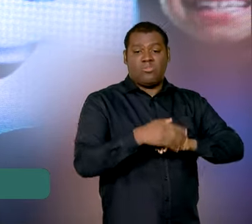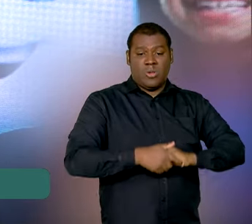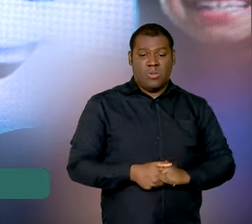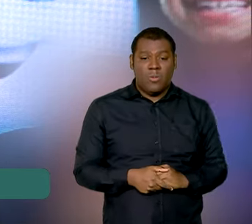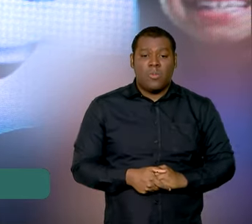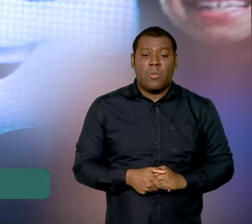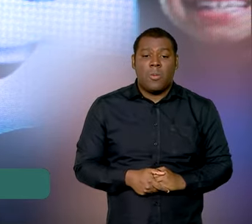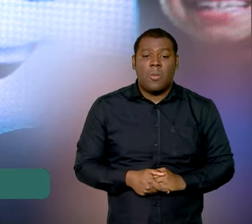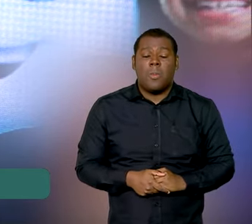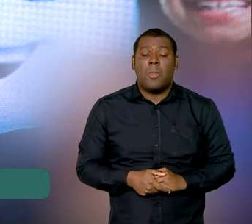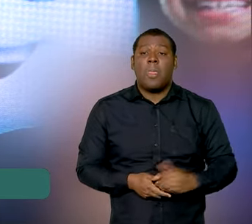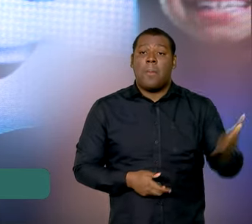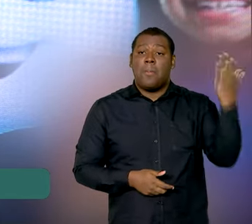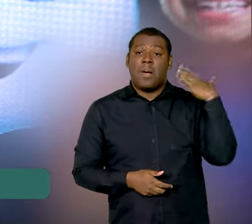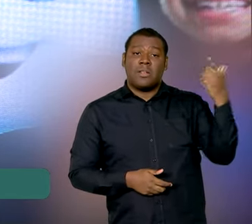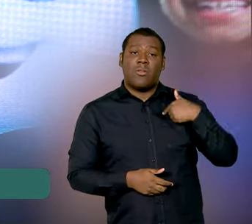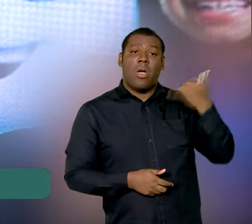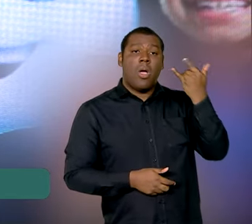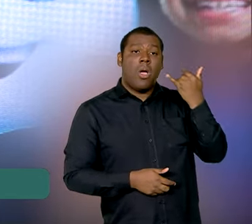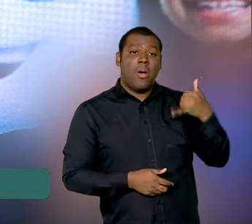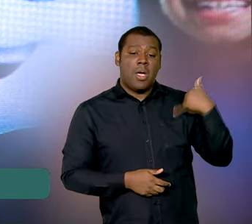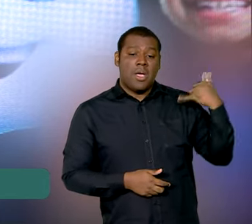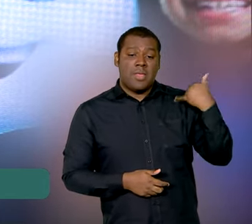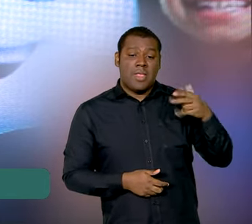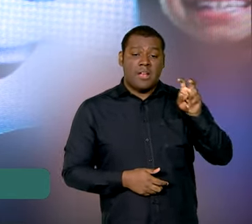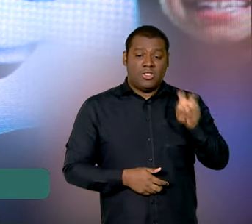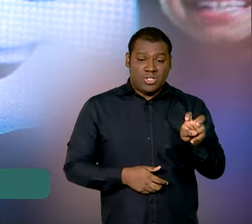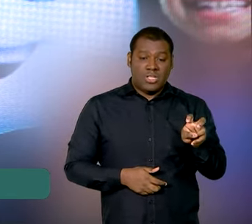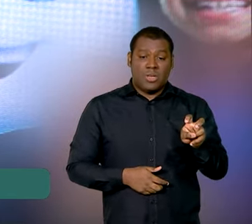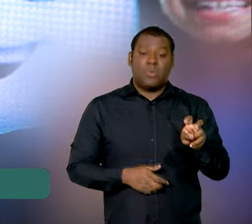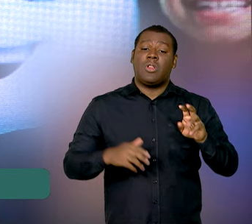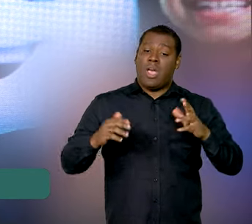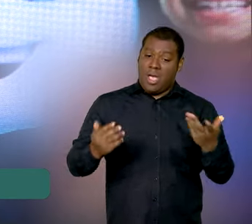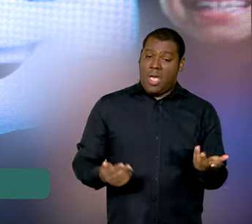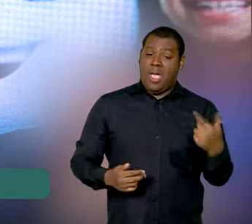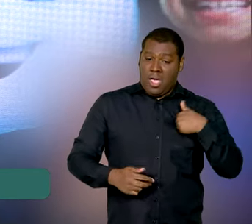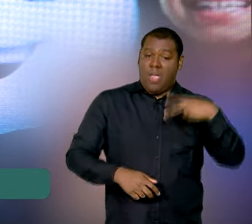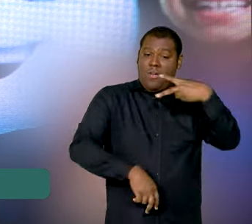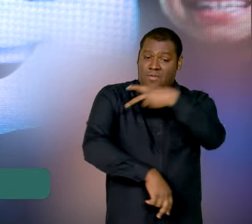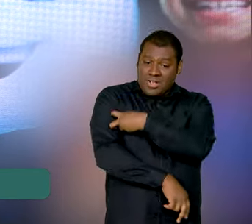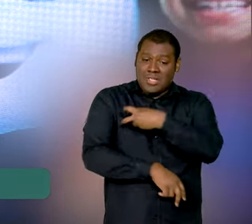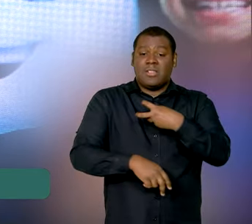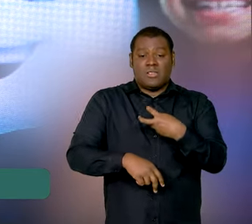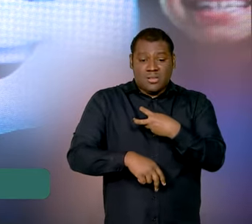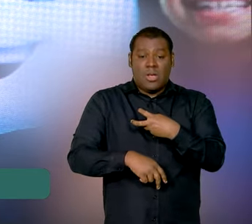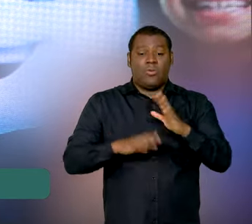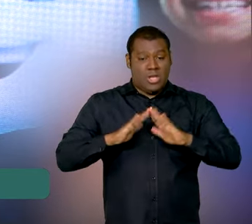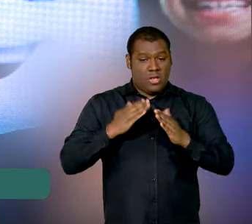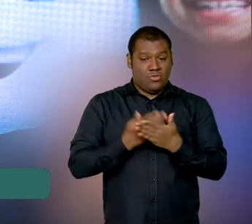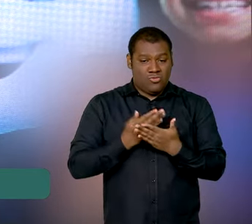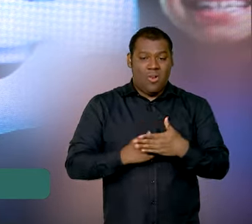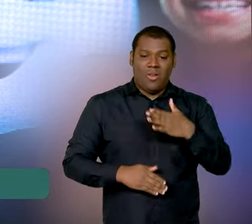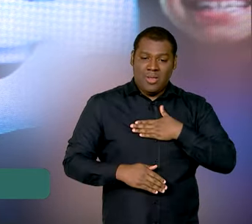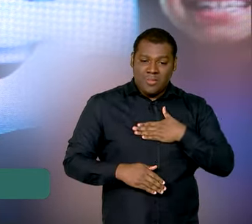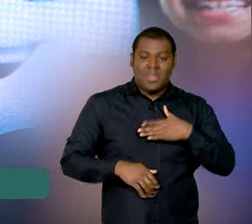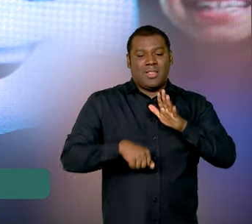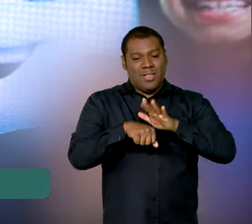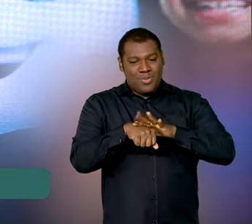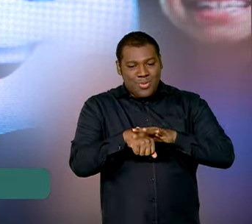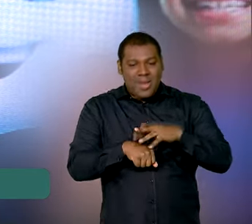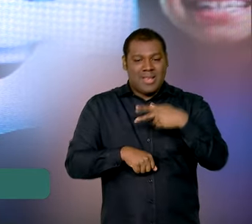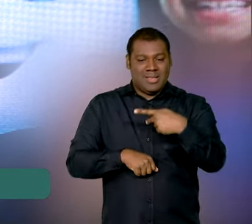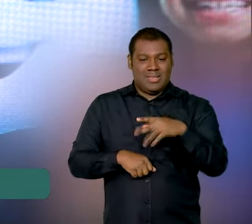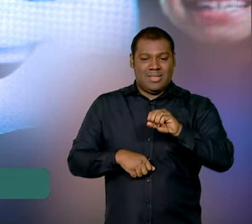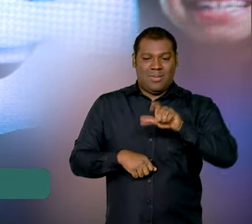Eu mesma, quando tinha 5 anos, fui vacinada na minha escola para a poliomielite. Então, eu tenho essa lembrança